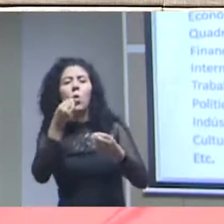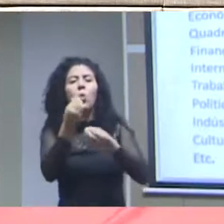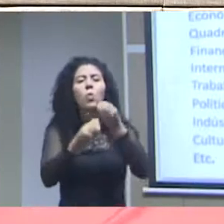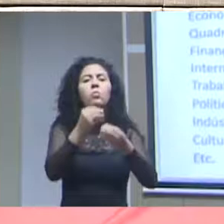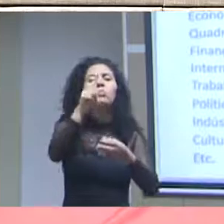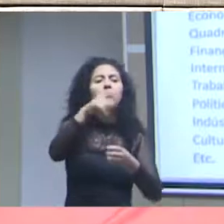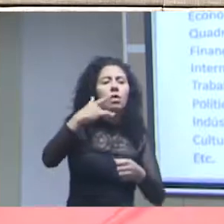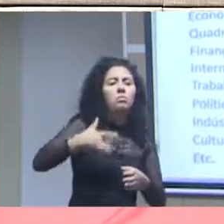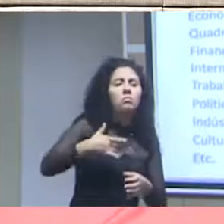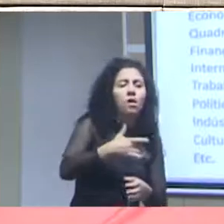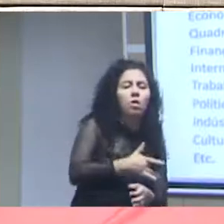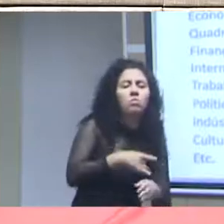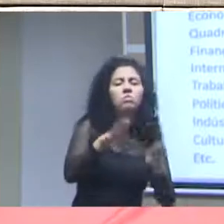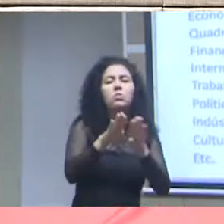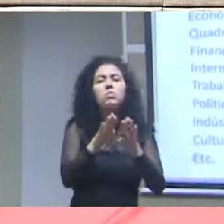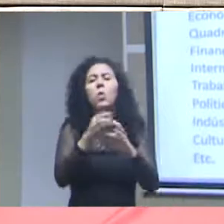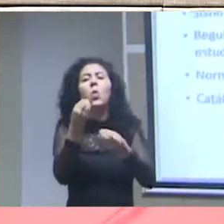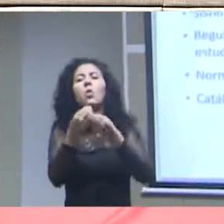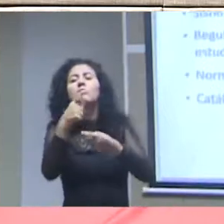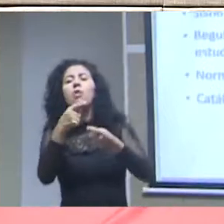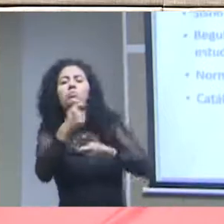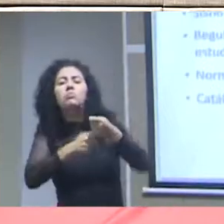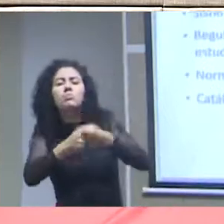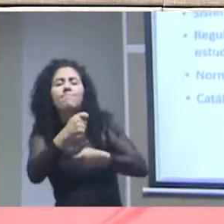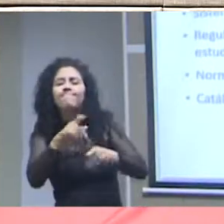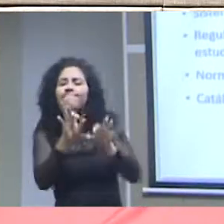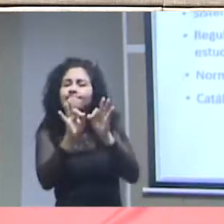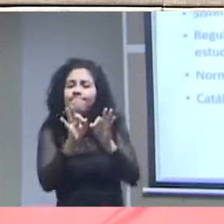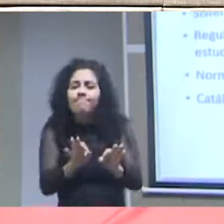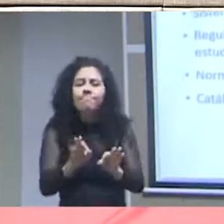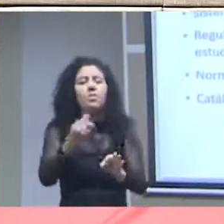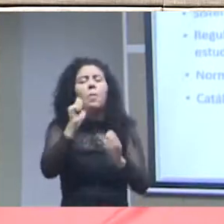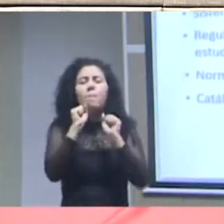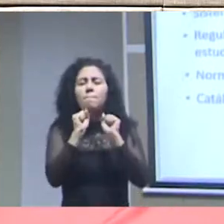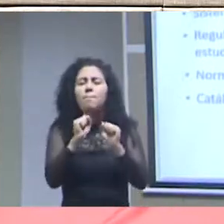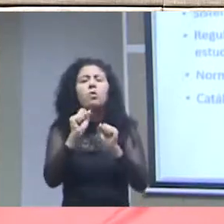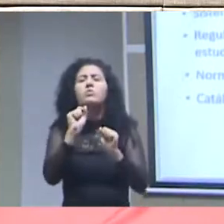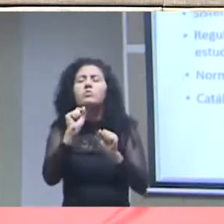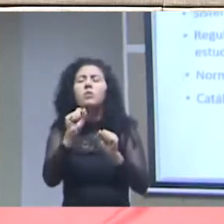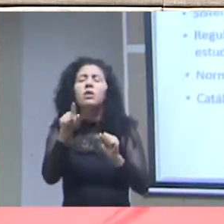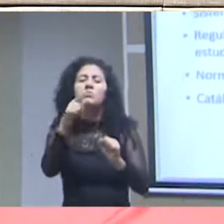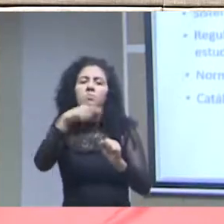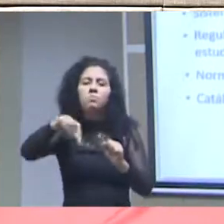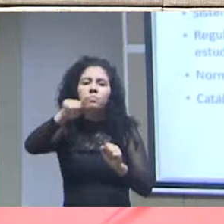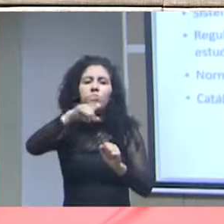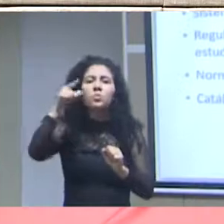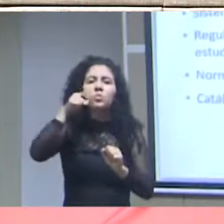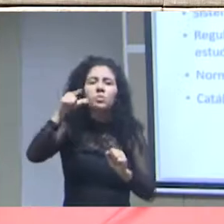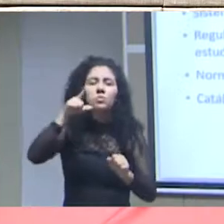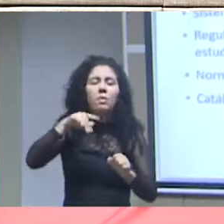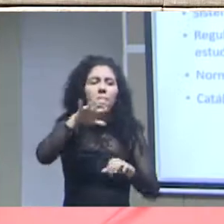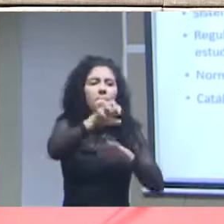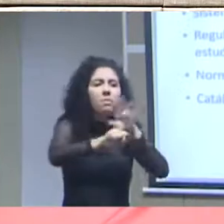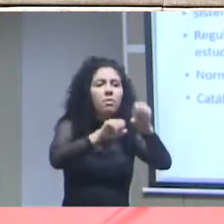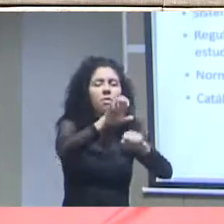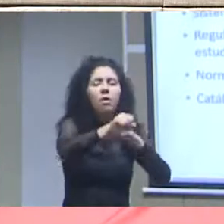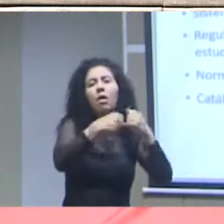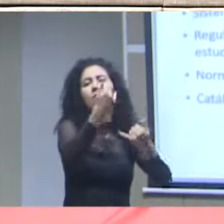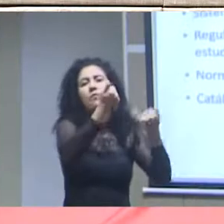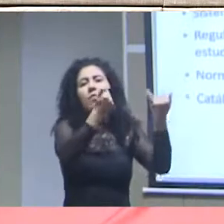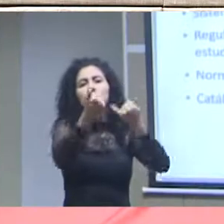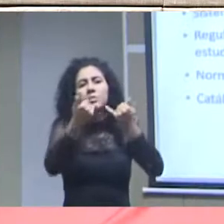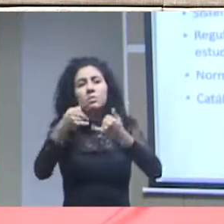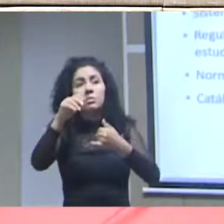pode ser muito útil a vocês interessados especialmente na área de saúde